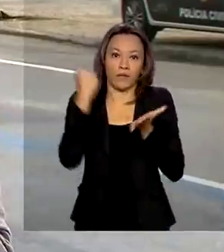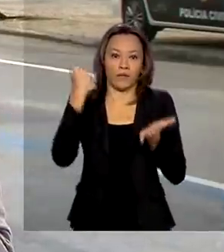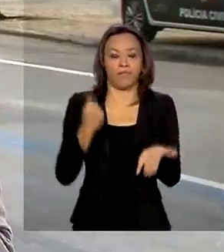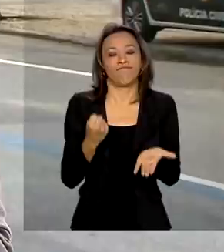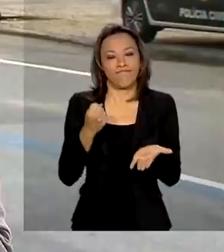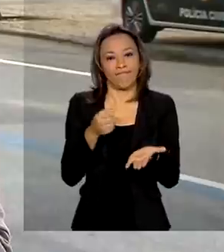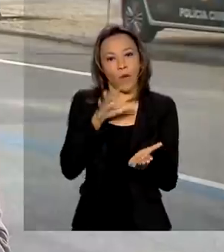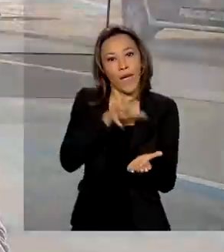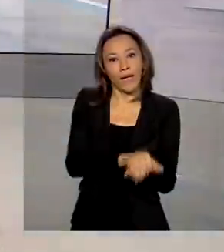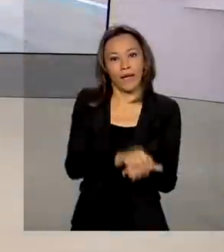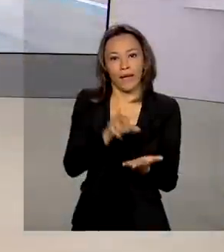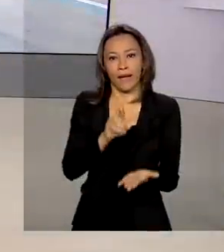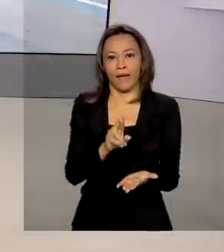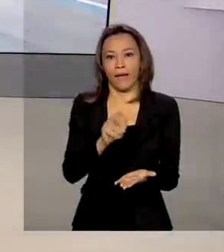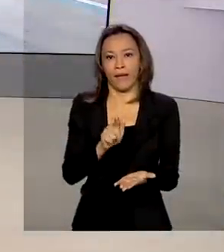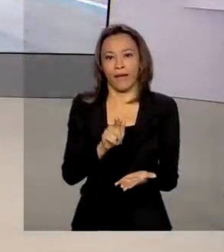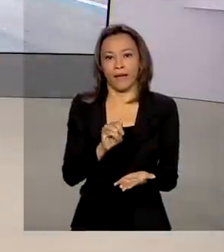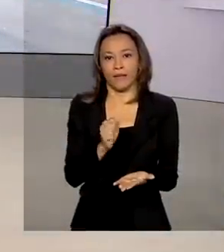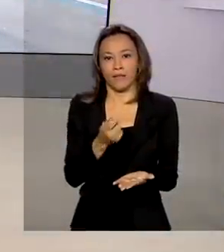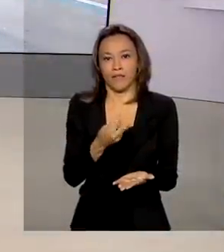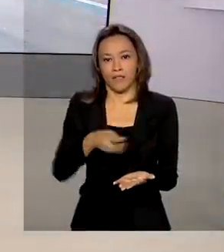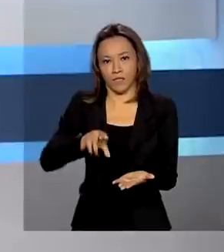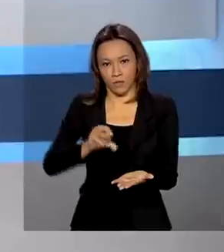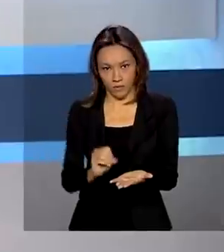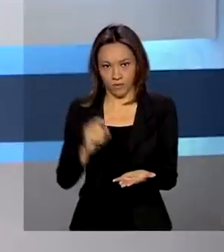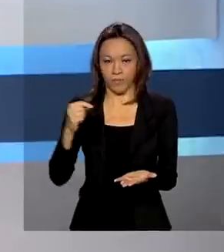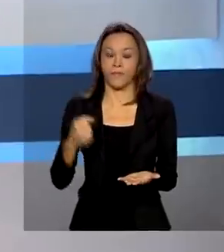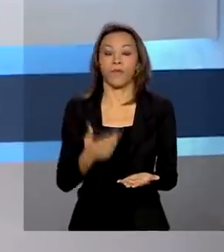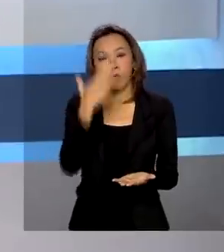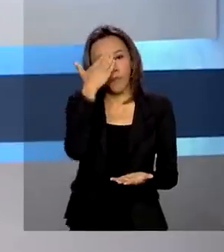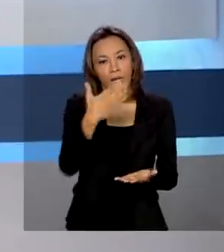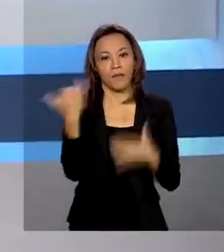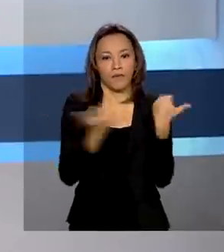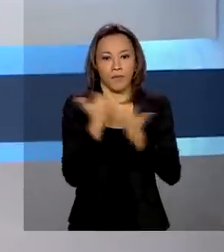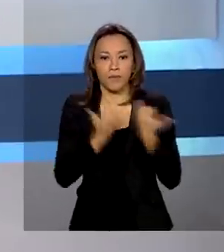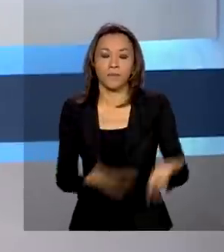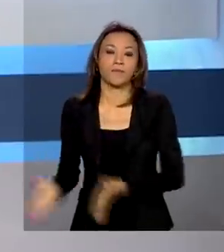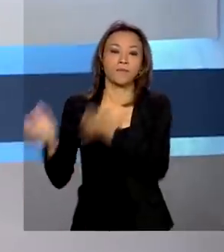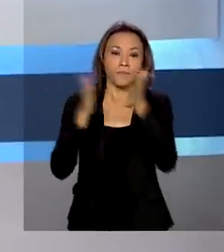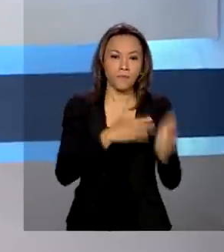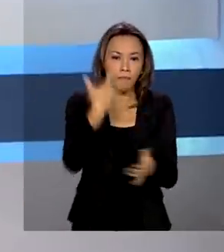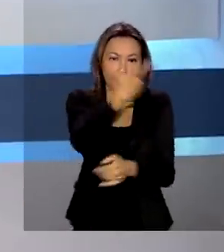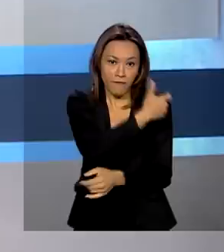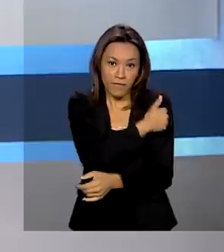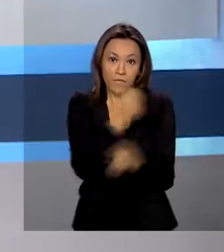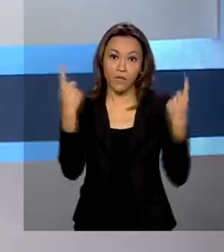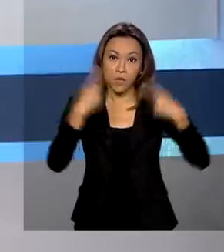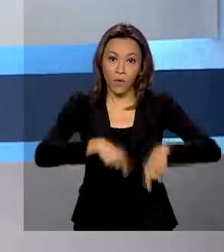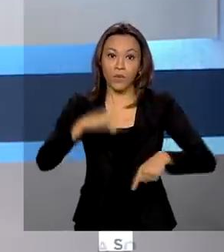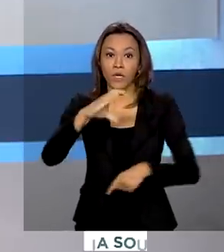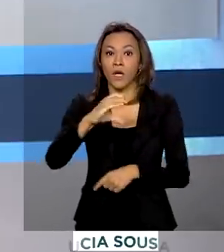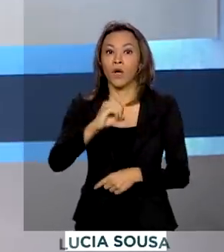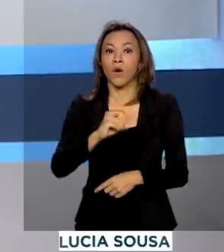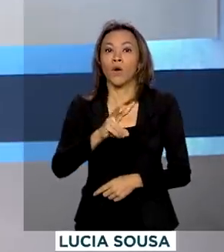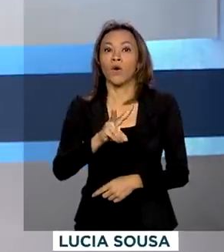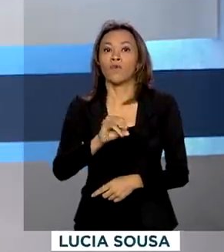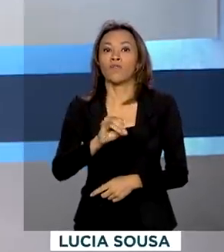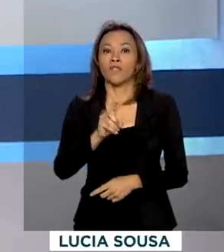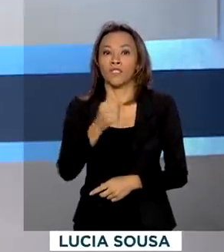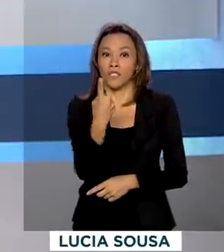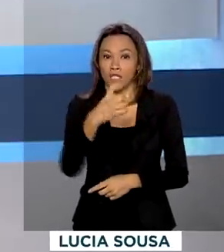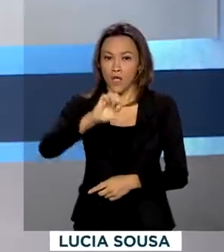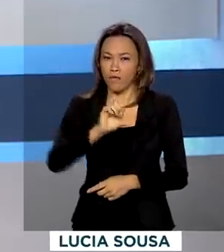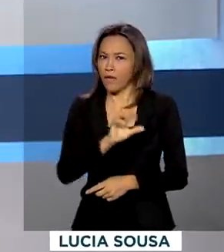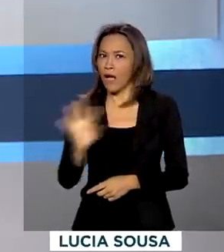Tá certo, Alessandra. Obrigada pelas suas informações. E a vacinação contra a Covid está ocorrendo em todo o país. Na Bahia,